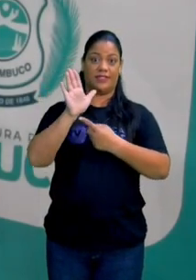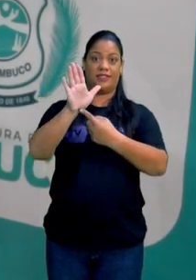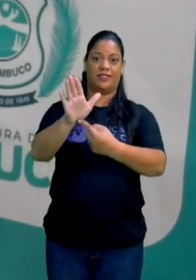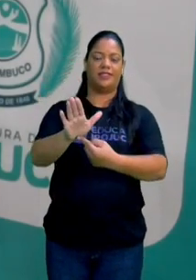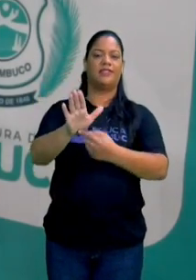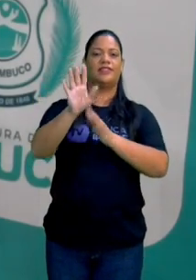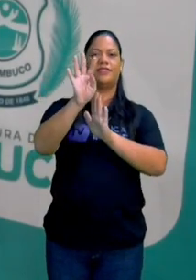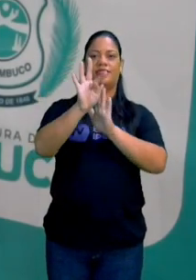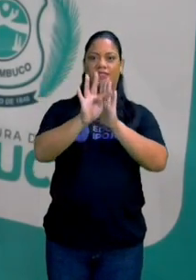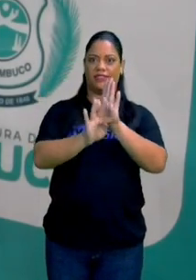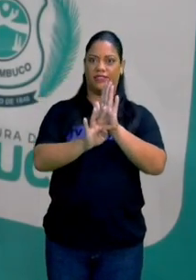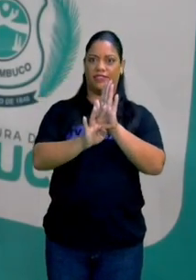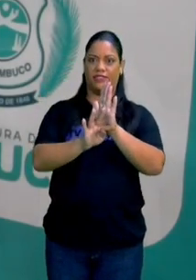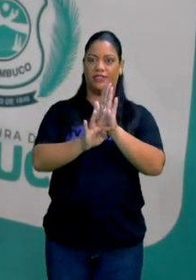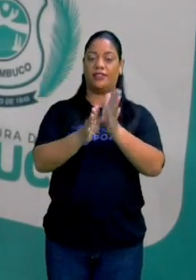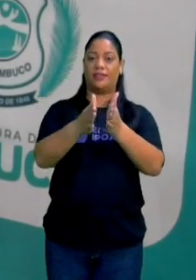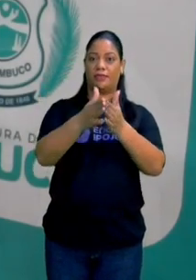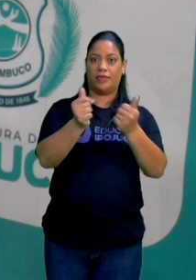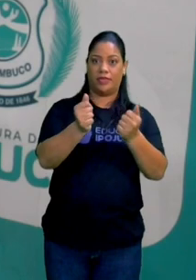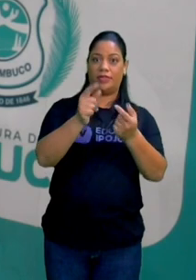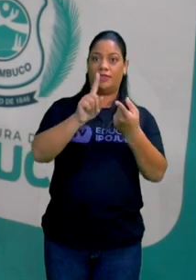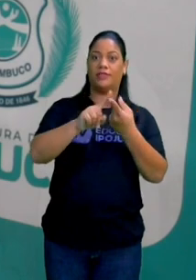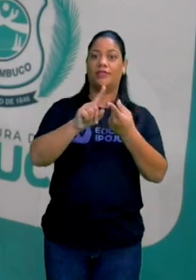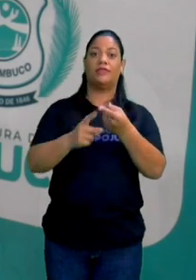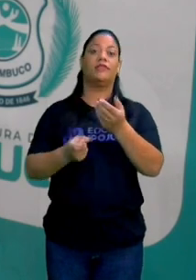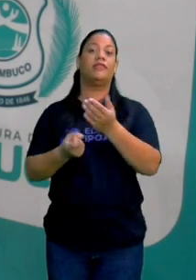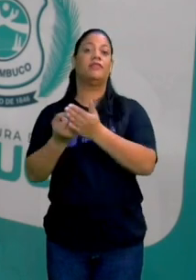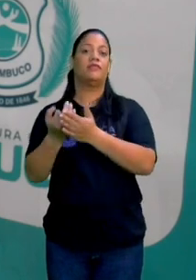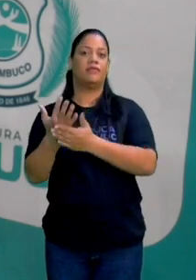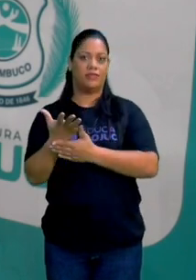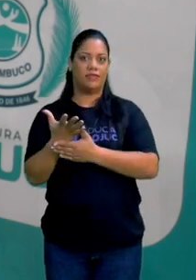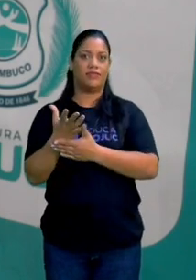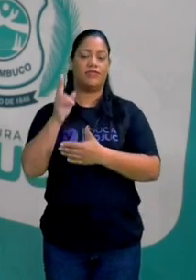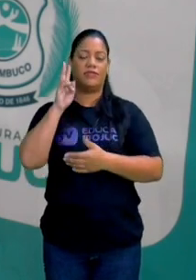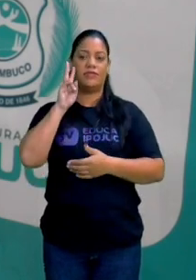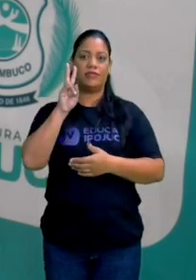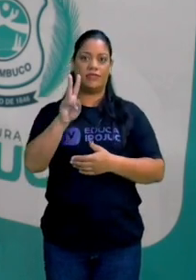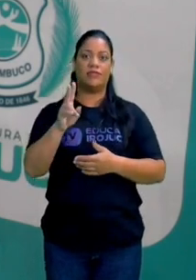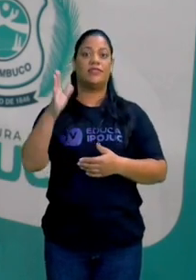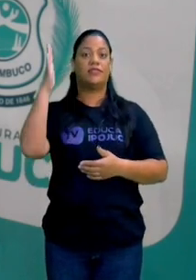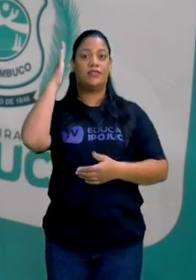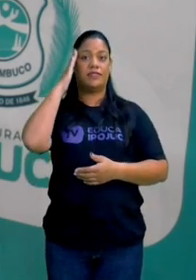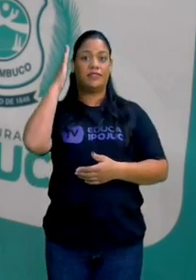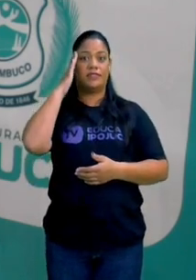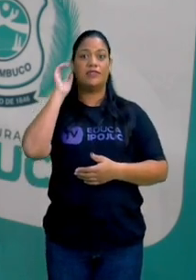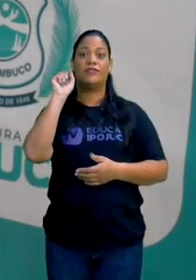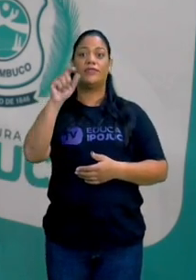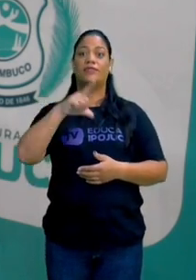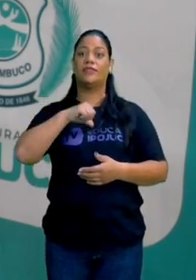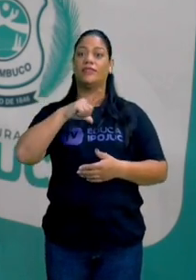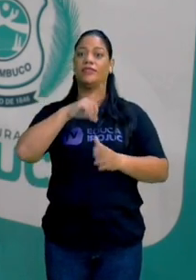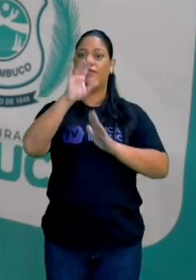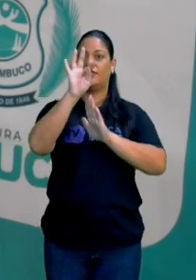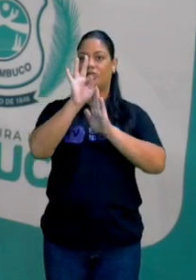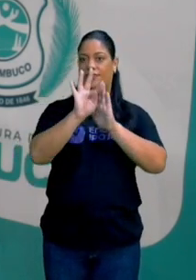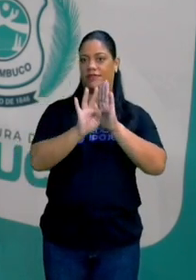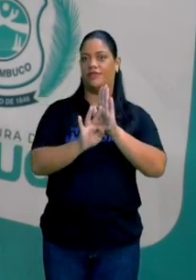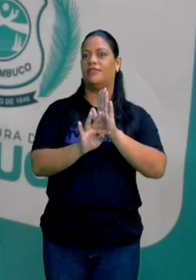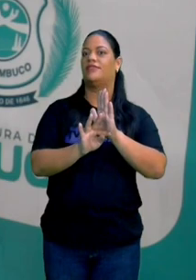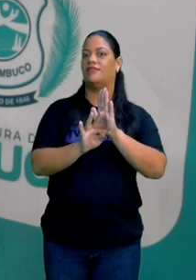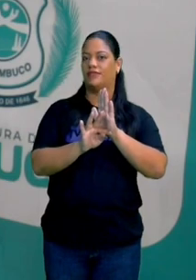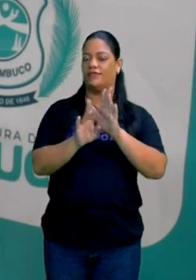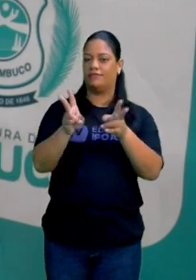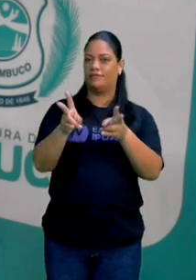pediu e o que aconteceu. Vocês têm que se determinar a entender o que tem lá naquele texto. E